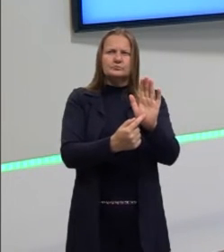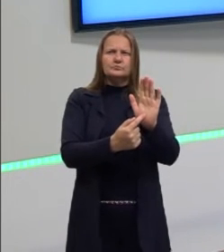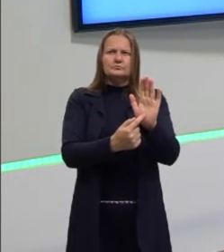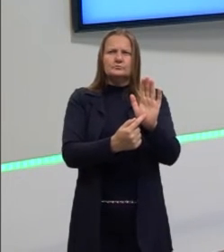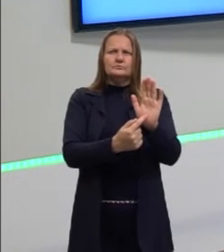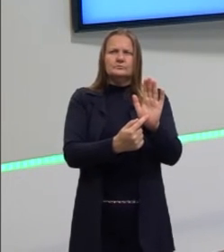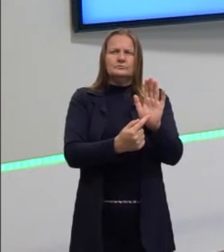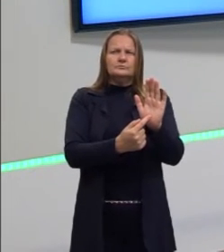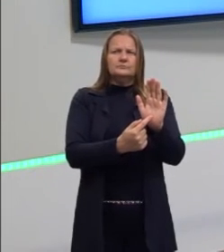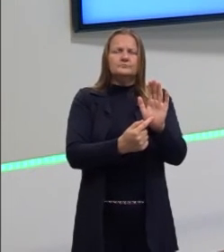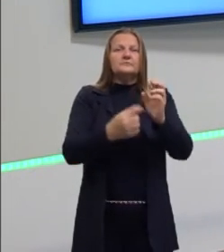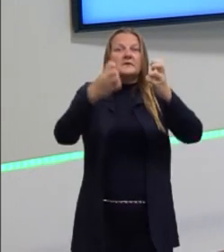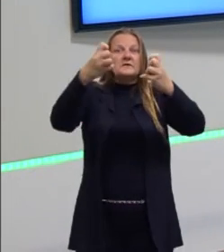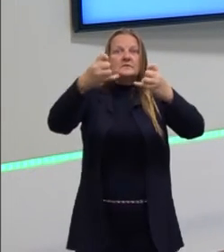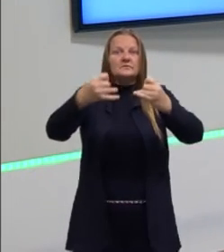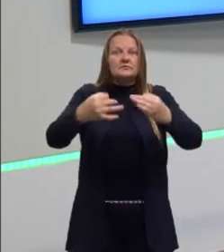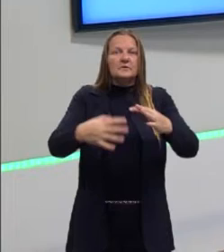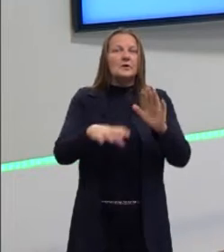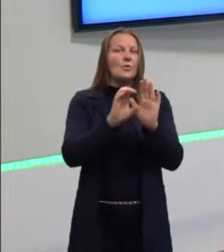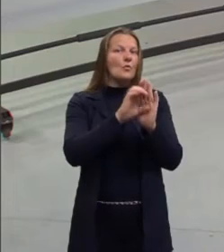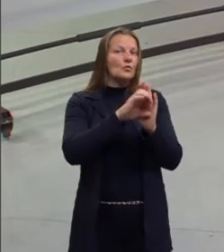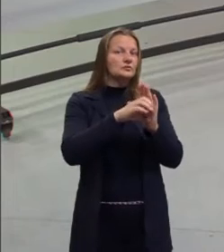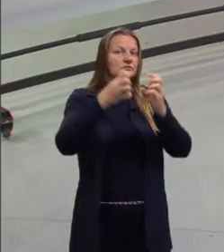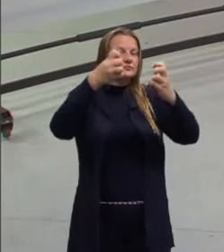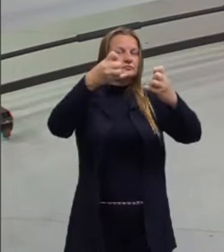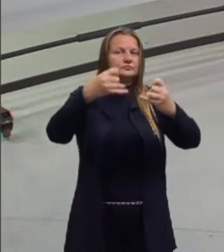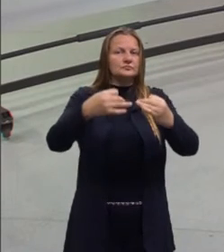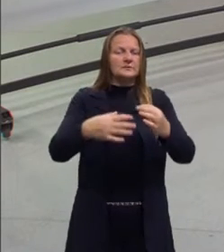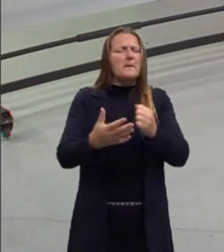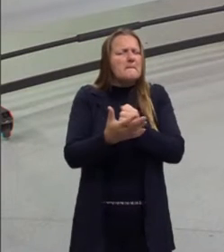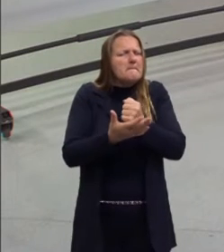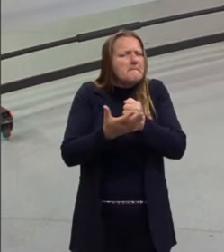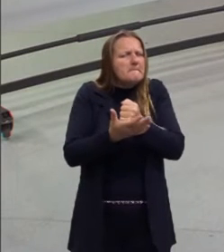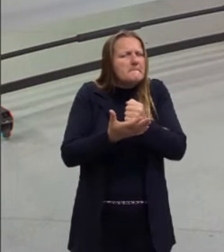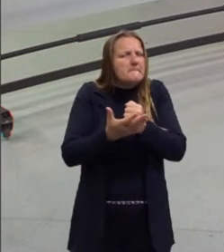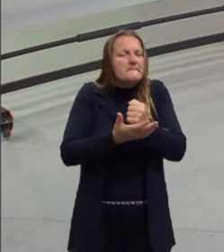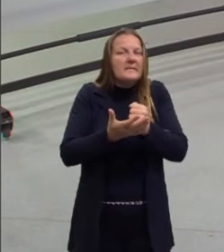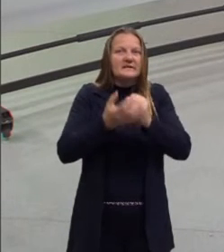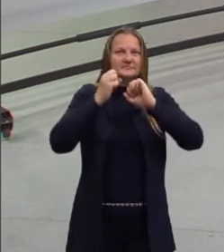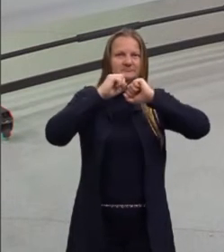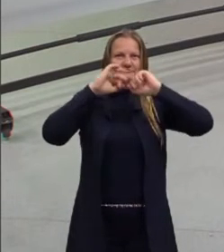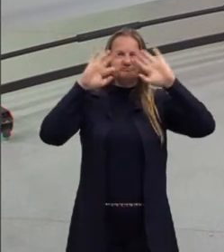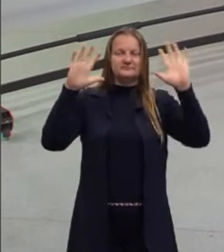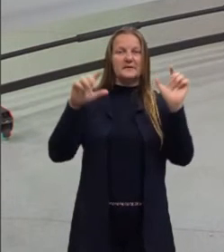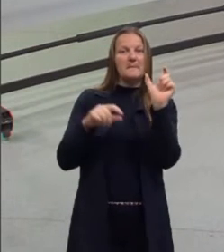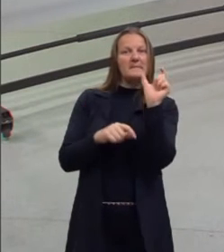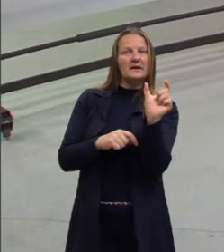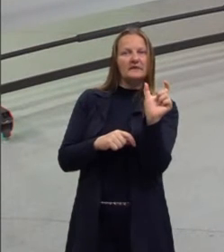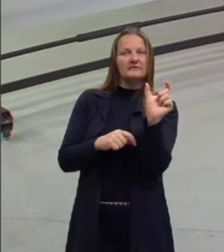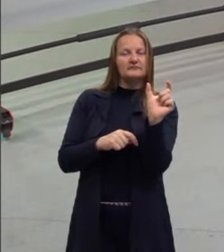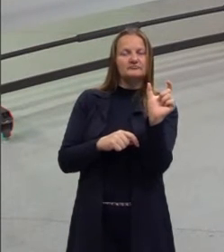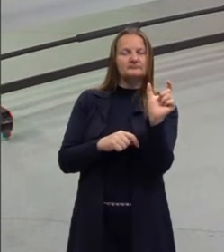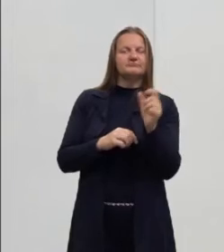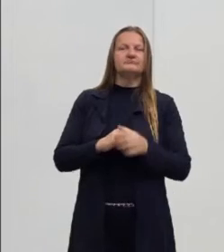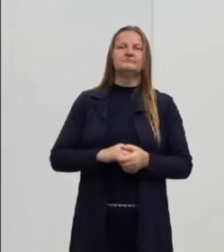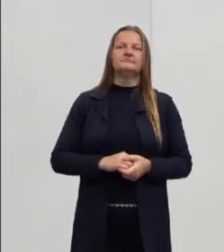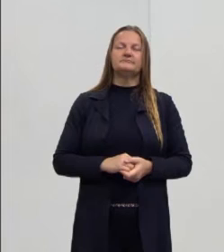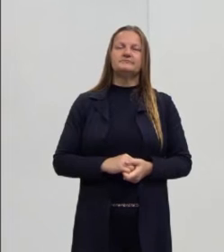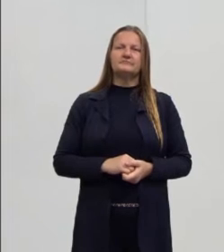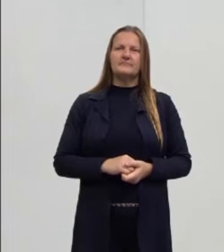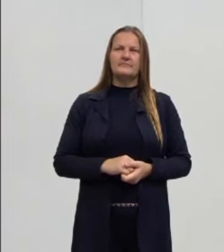uma explicação, apesar de básica, mas esclarecedora sobre esses termos.